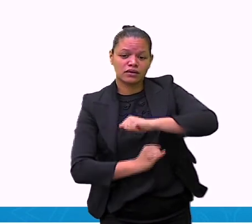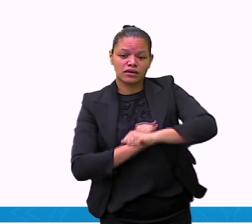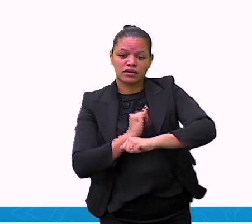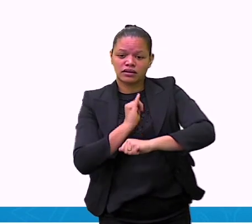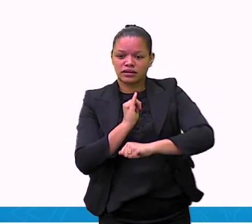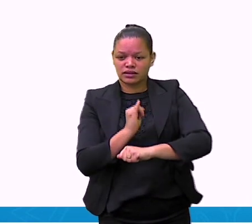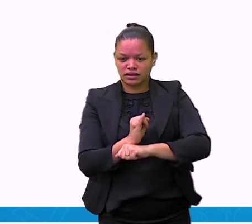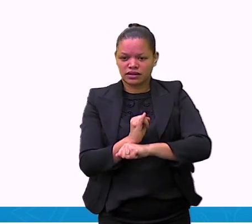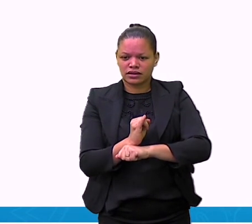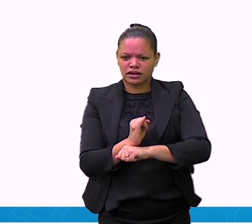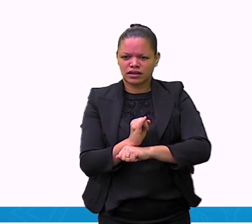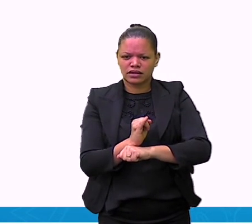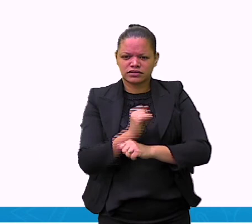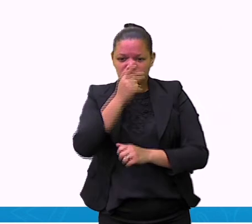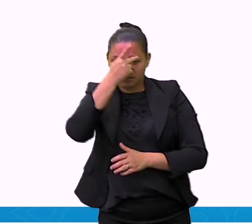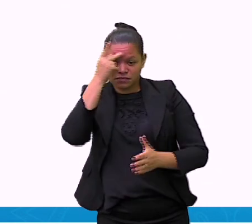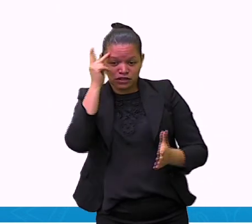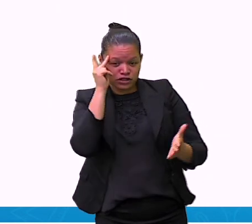jovens.